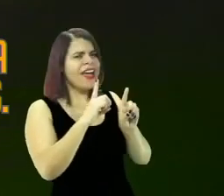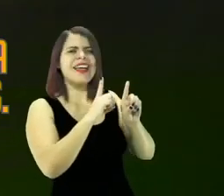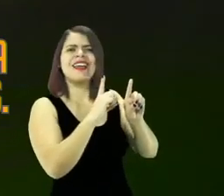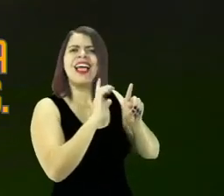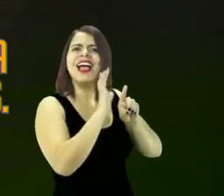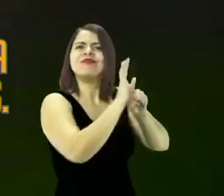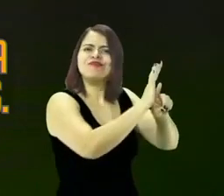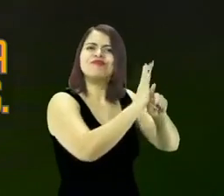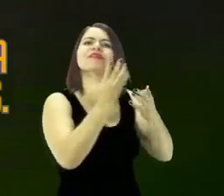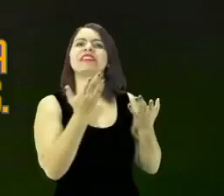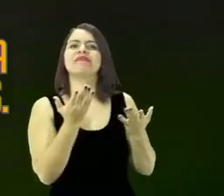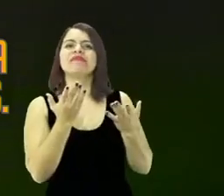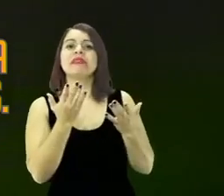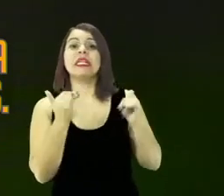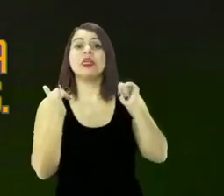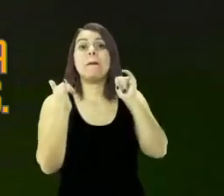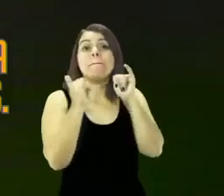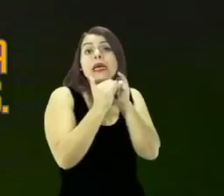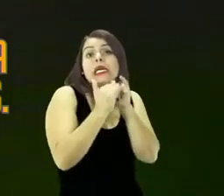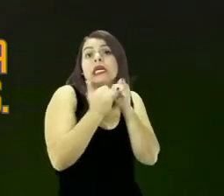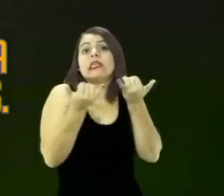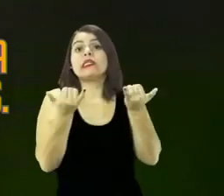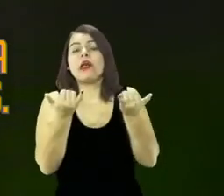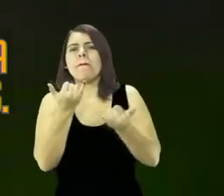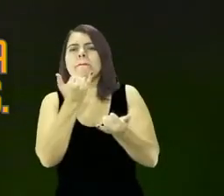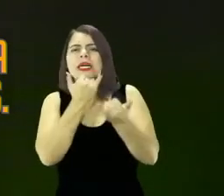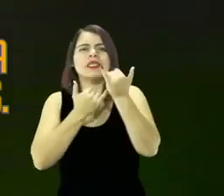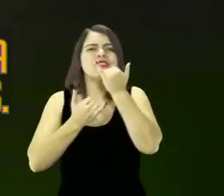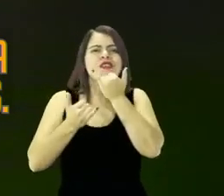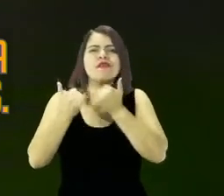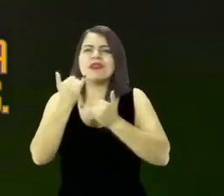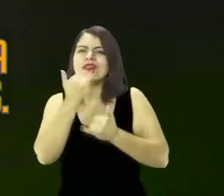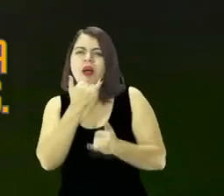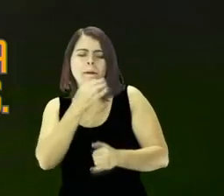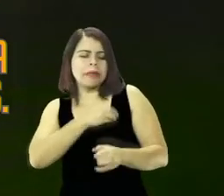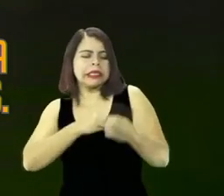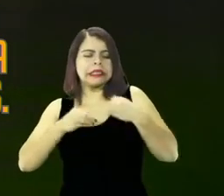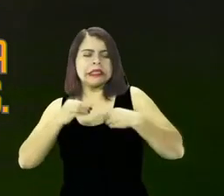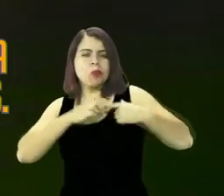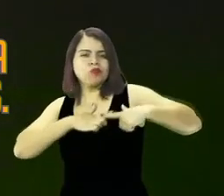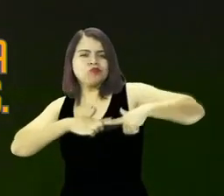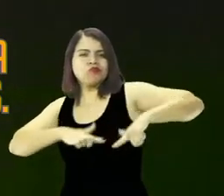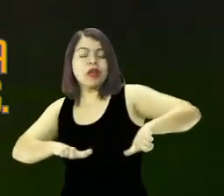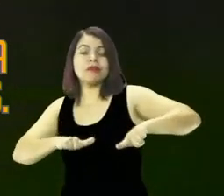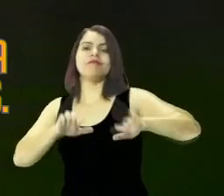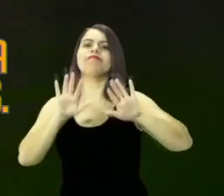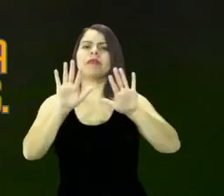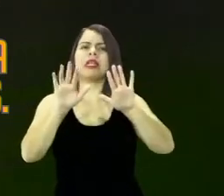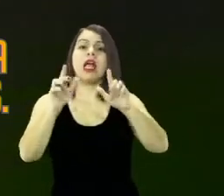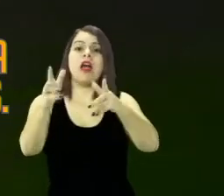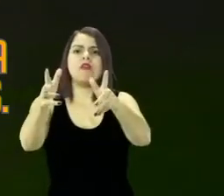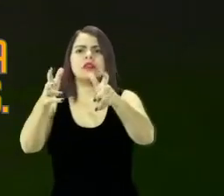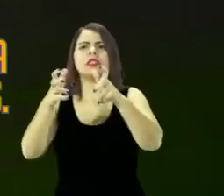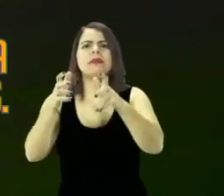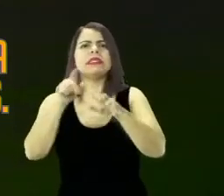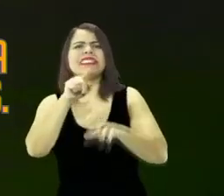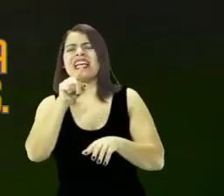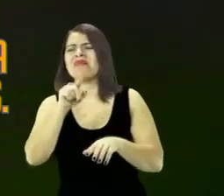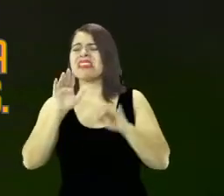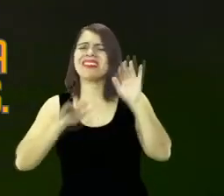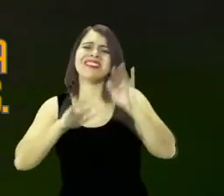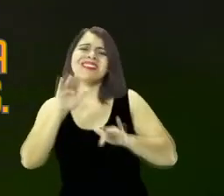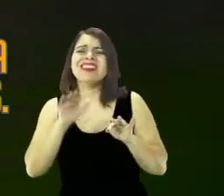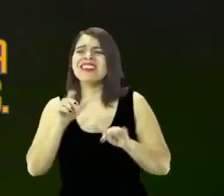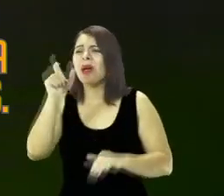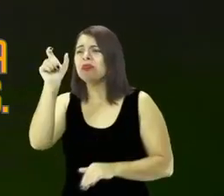perdoados então percebe que muitas vezes as pessoas estão errando mesmo sabendo